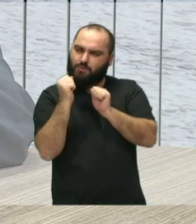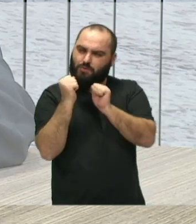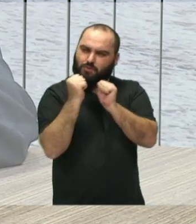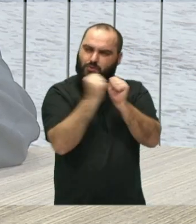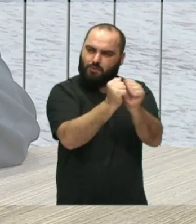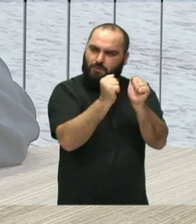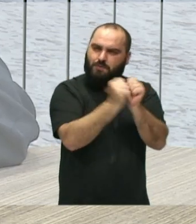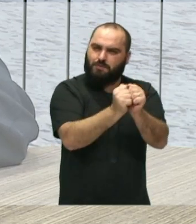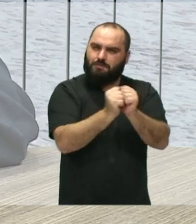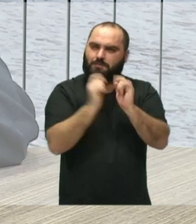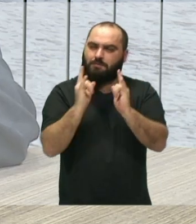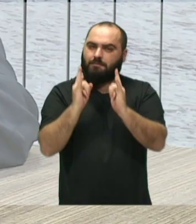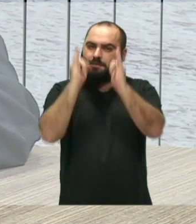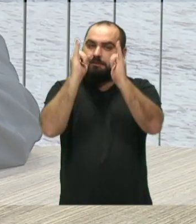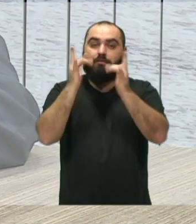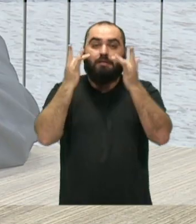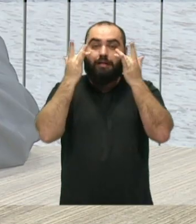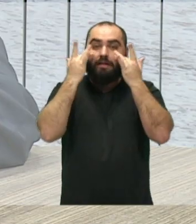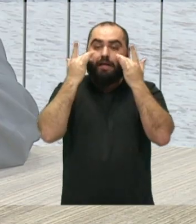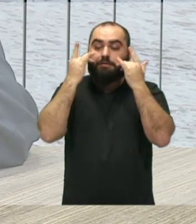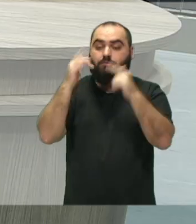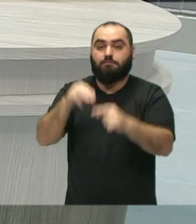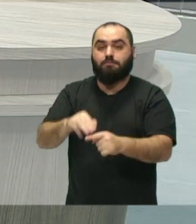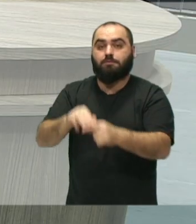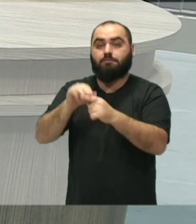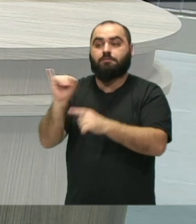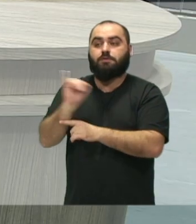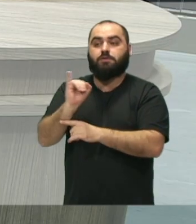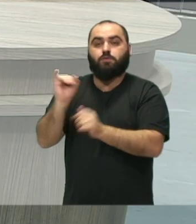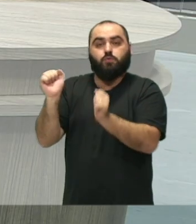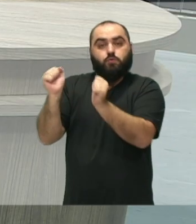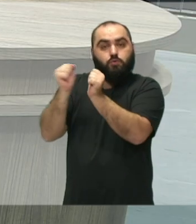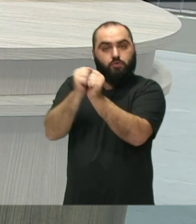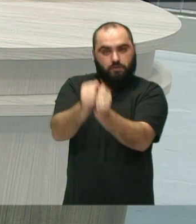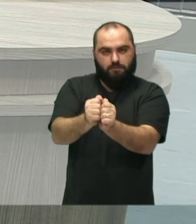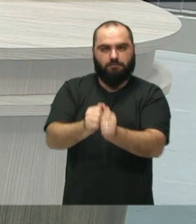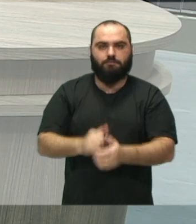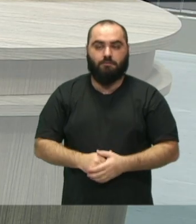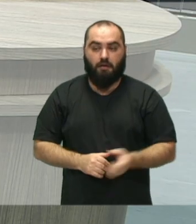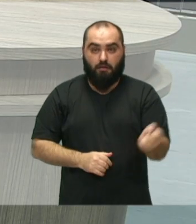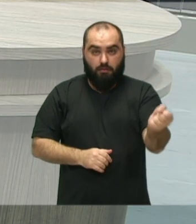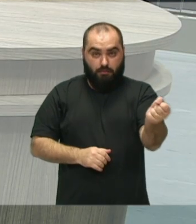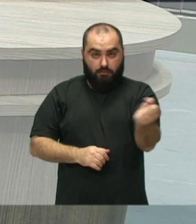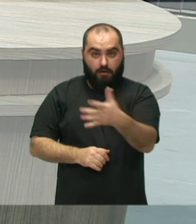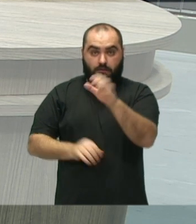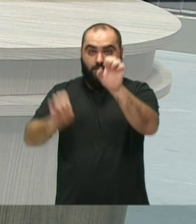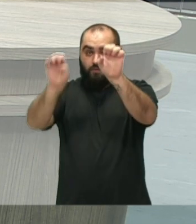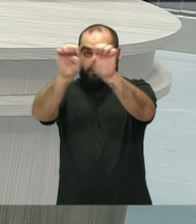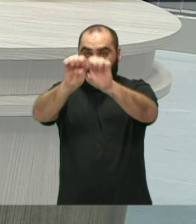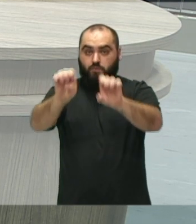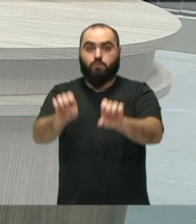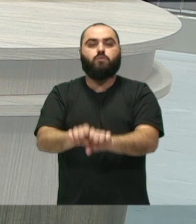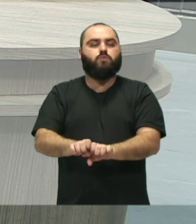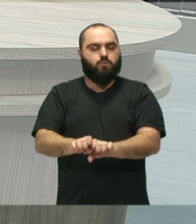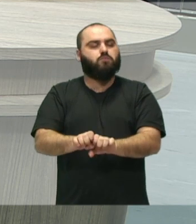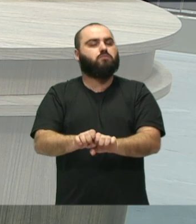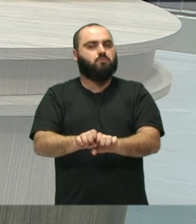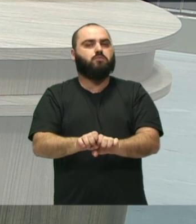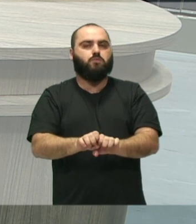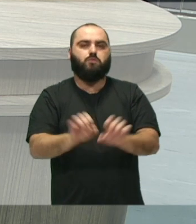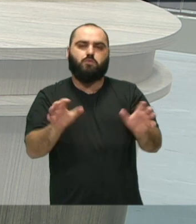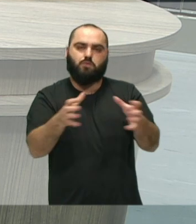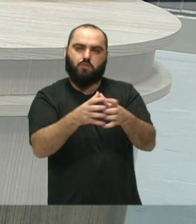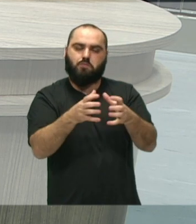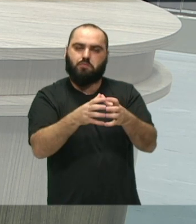num prédio que será construído ao Teatro Municipal de Itajaí. Então, uma nova estrutura, né, digna do nosso conservatório, de